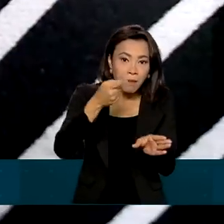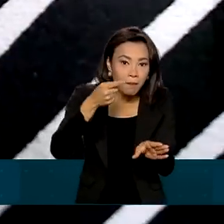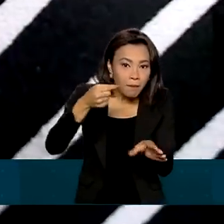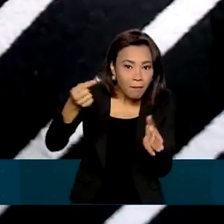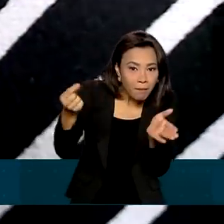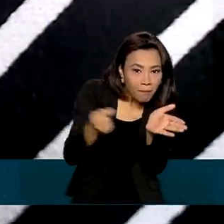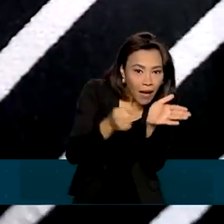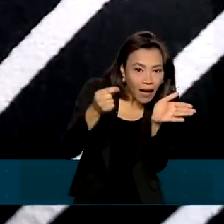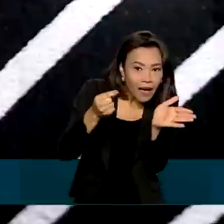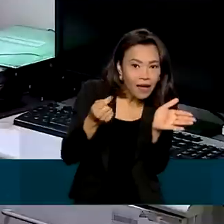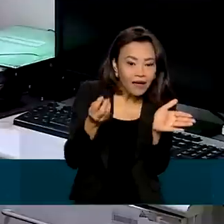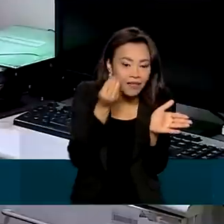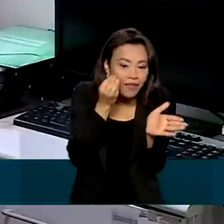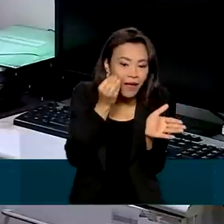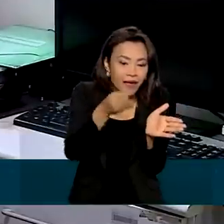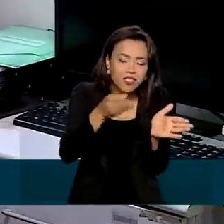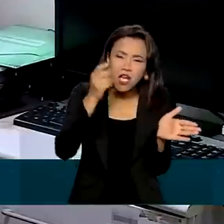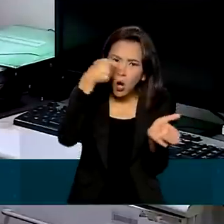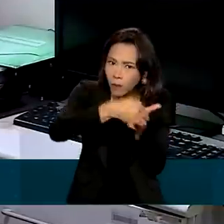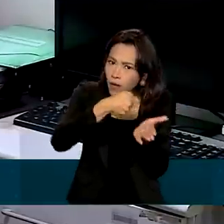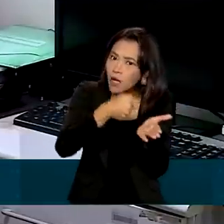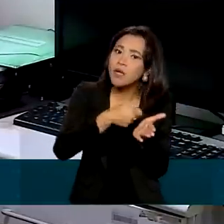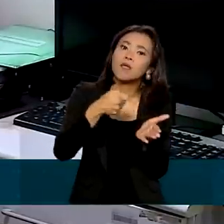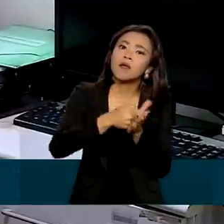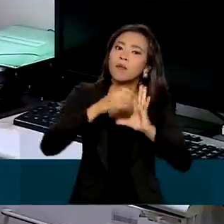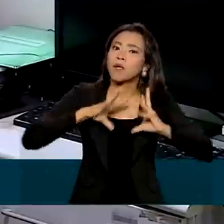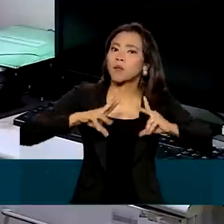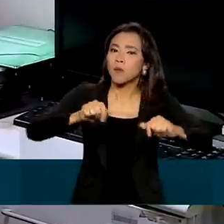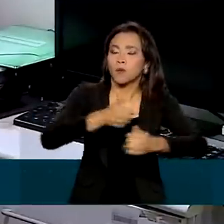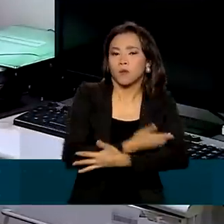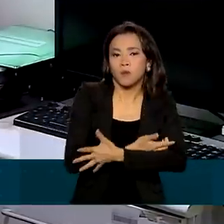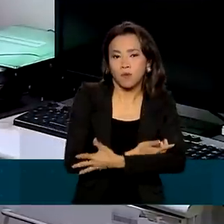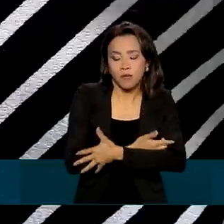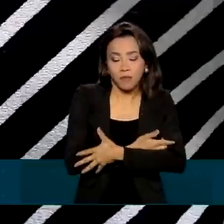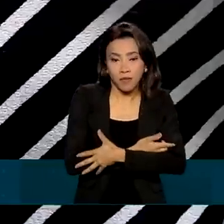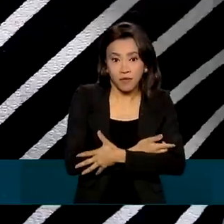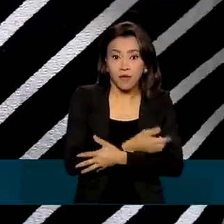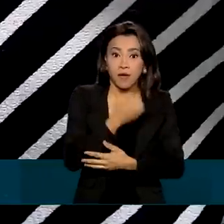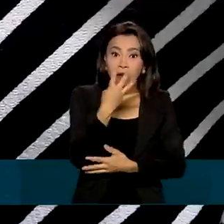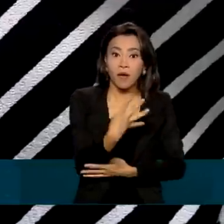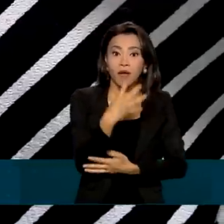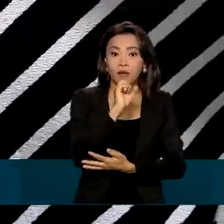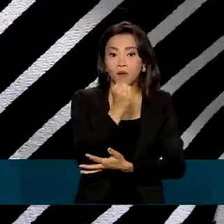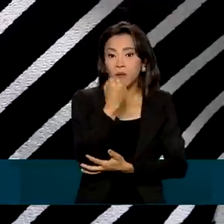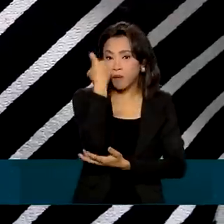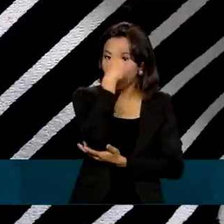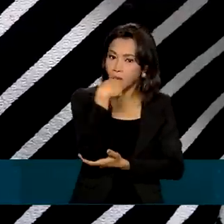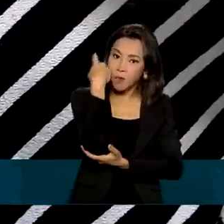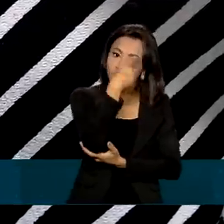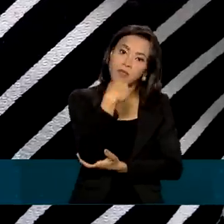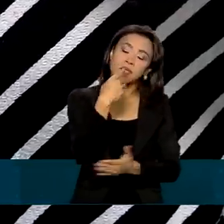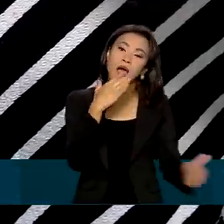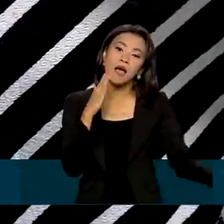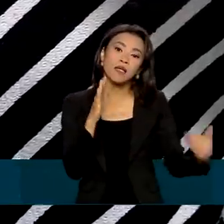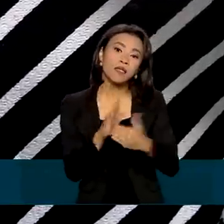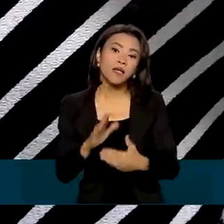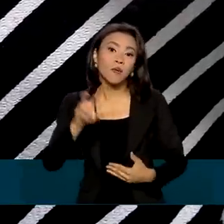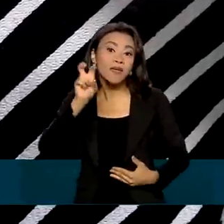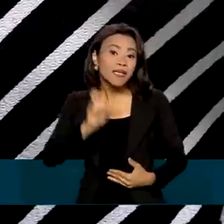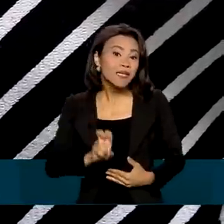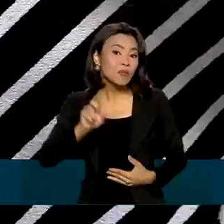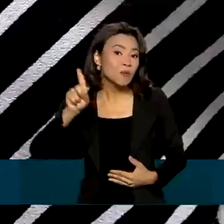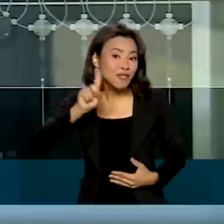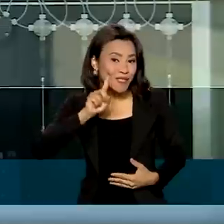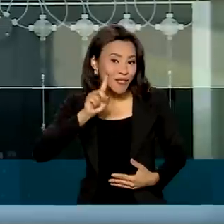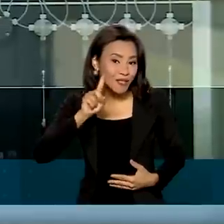obrigatório para todos os recém-nascidos, a partir das primeiras 48 horas até o quinto dia de vida